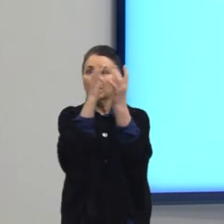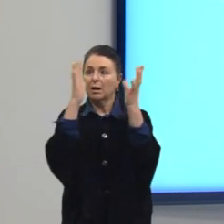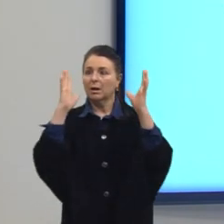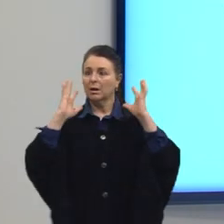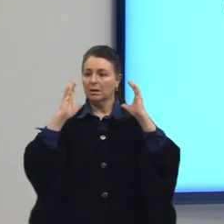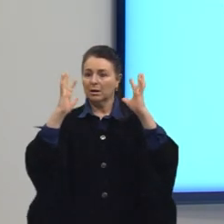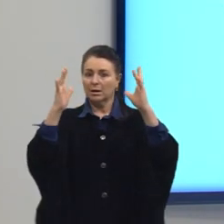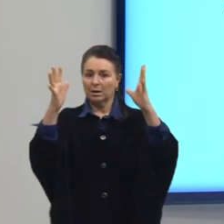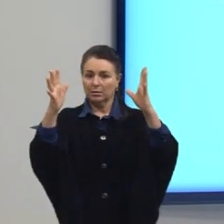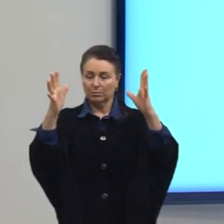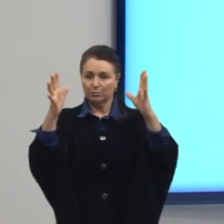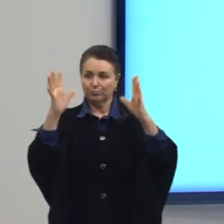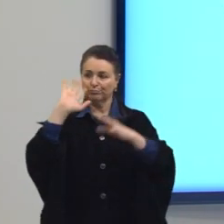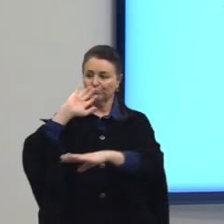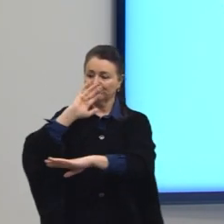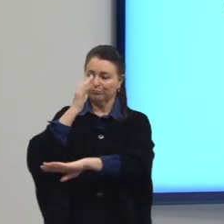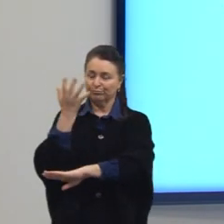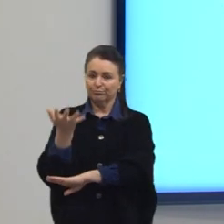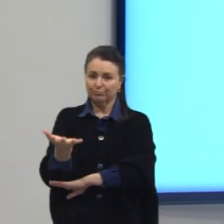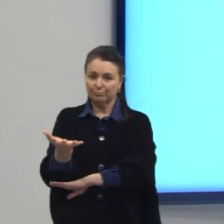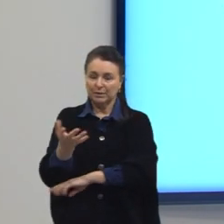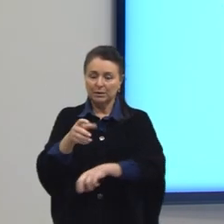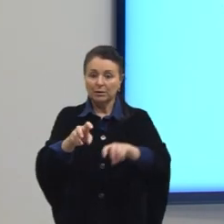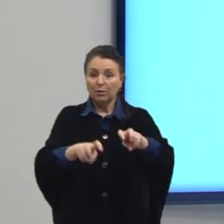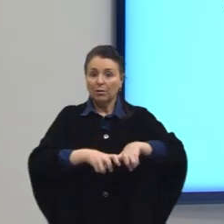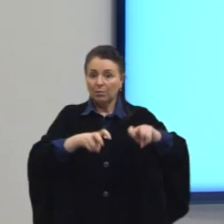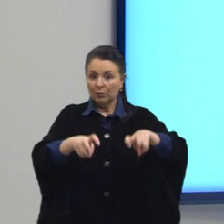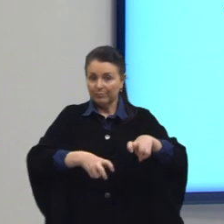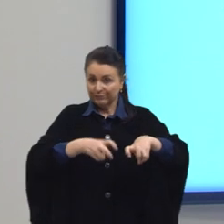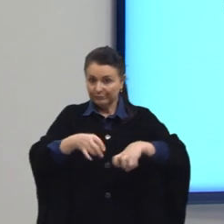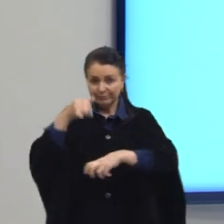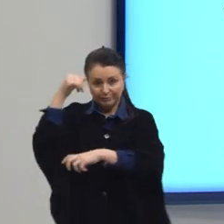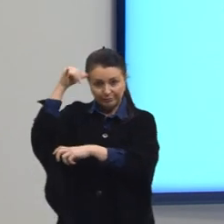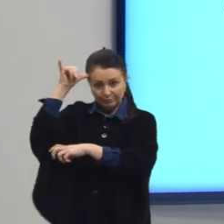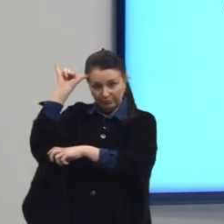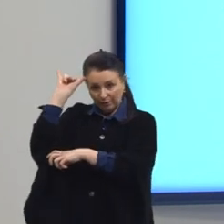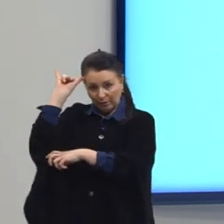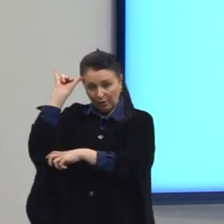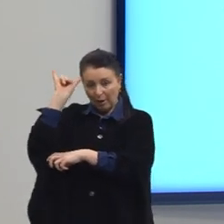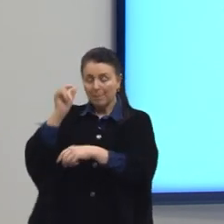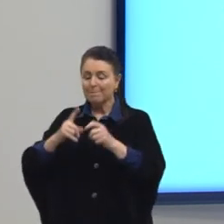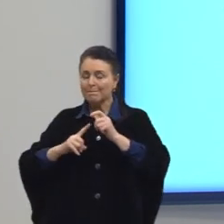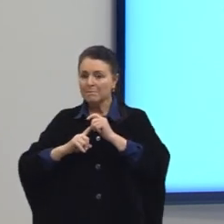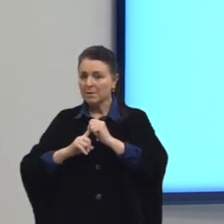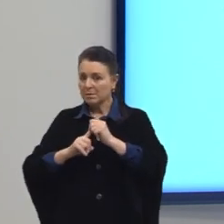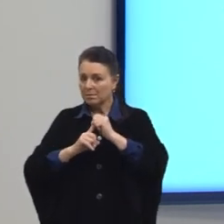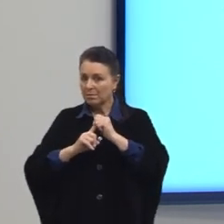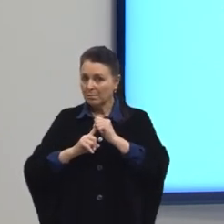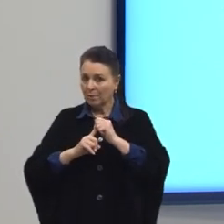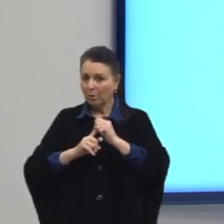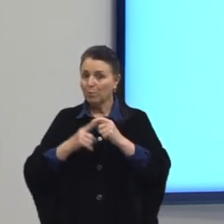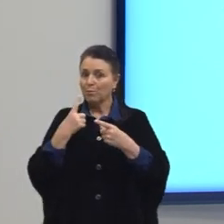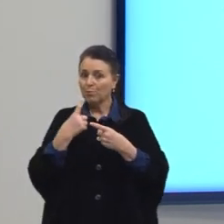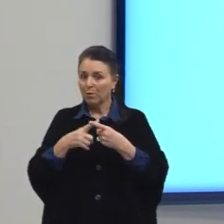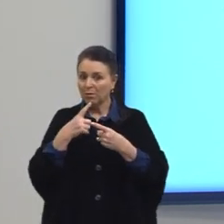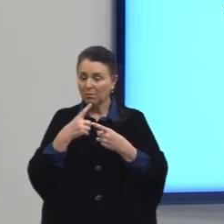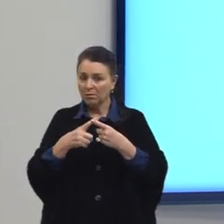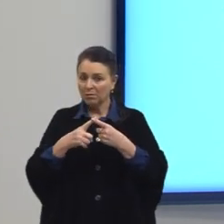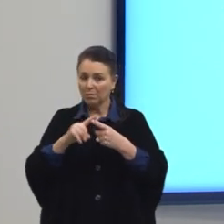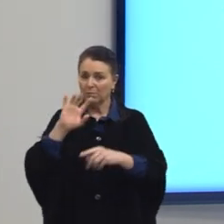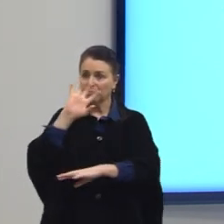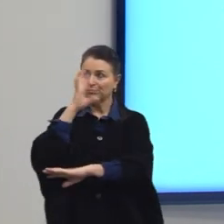Então, a agropecuária é o motor central da devastação dos ecossistemas dos biomas brasileiros.